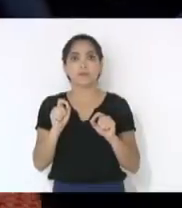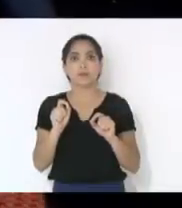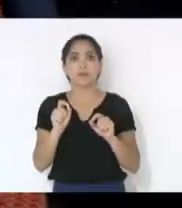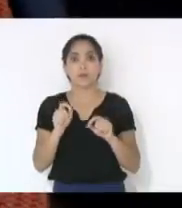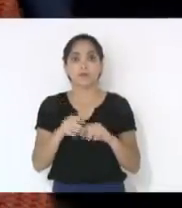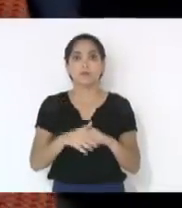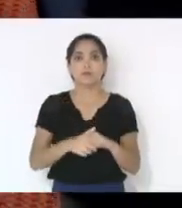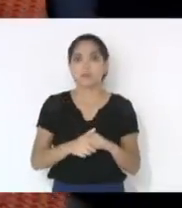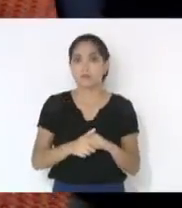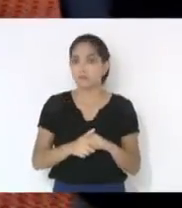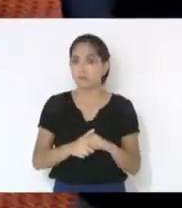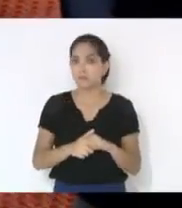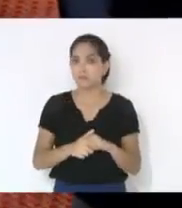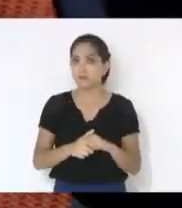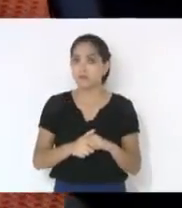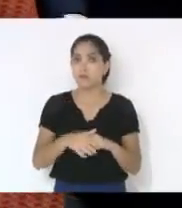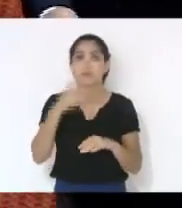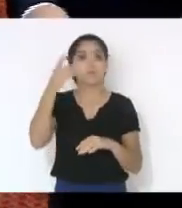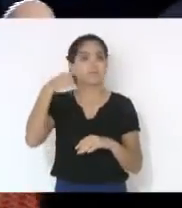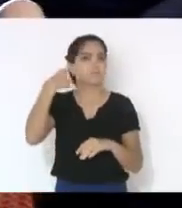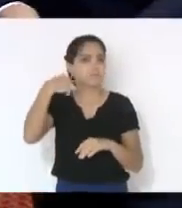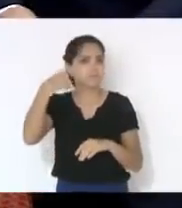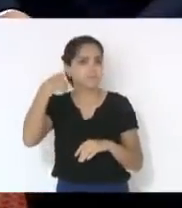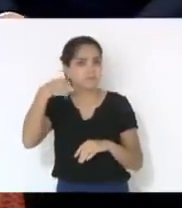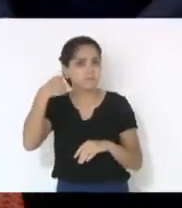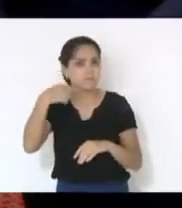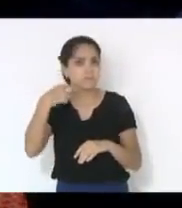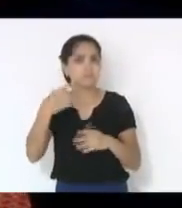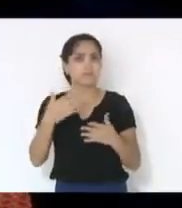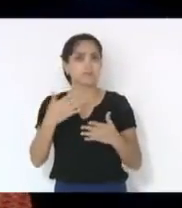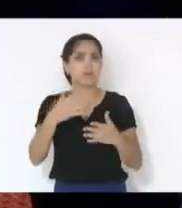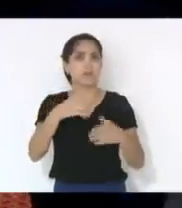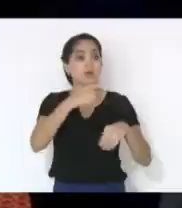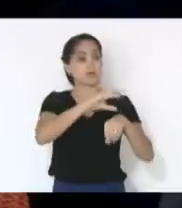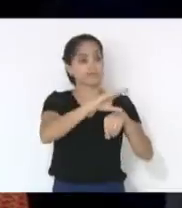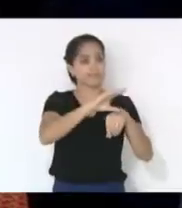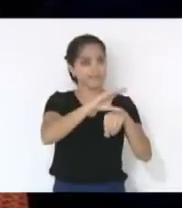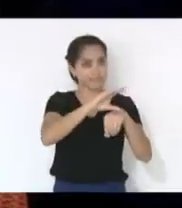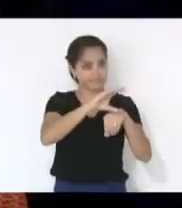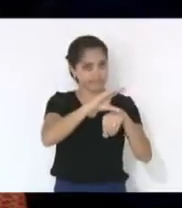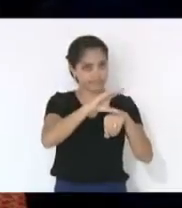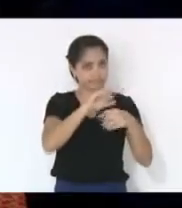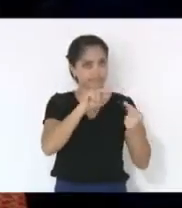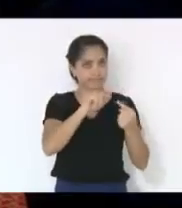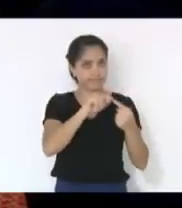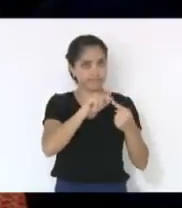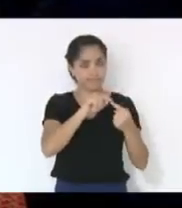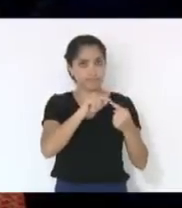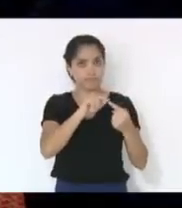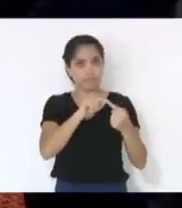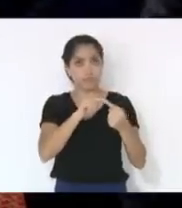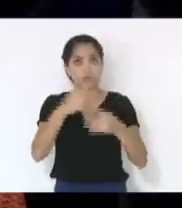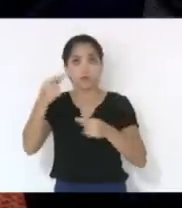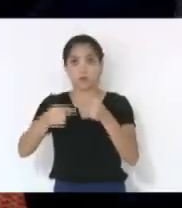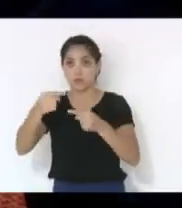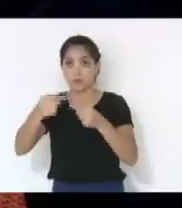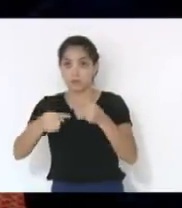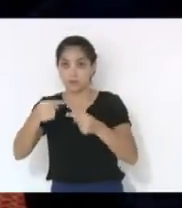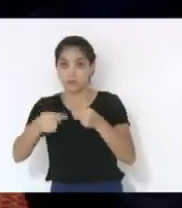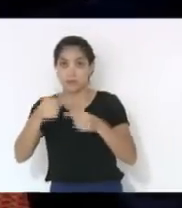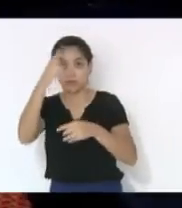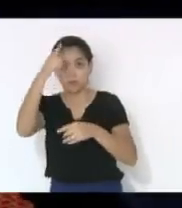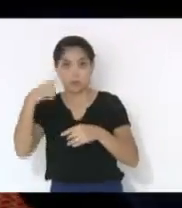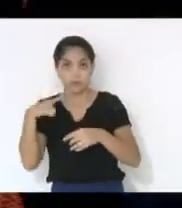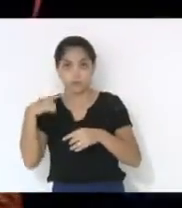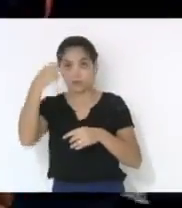vênia, para usar a expressão dos advogados, é a constitucionalidade. Me parece que o debate entre o deputado Pavão